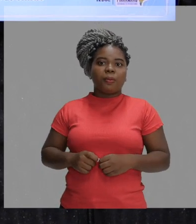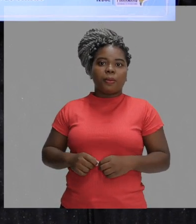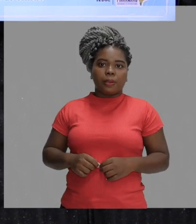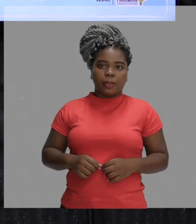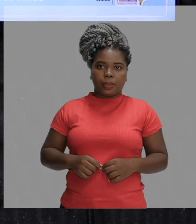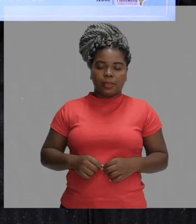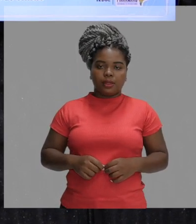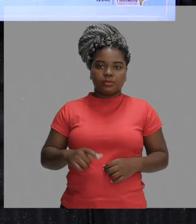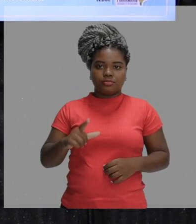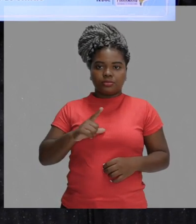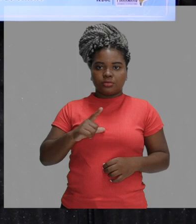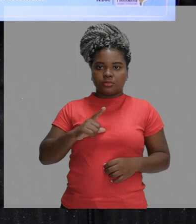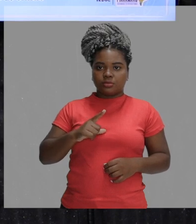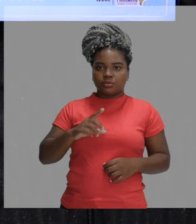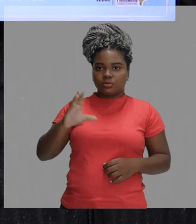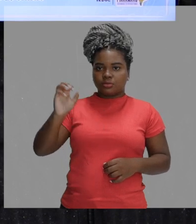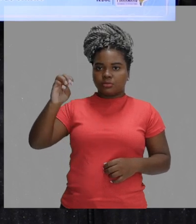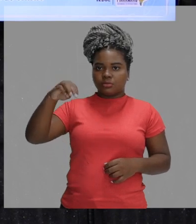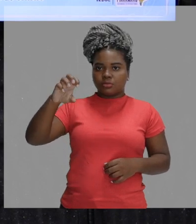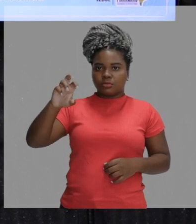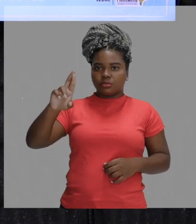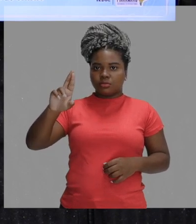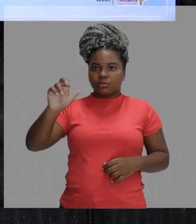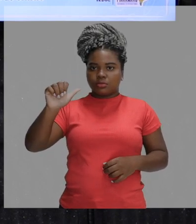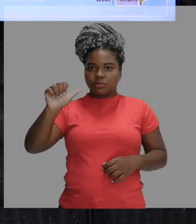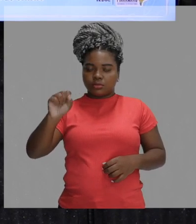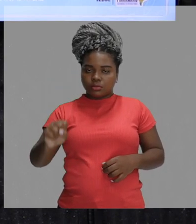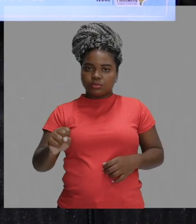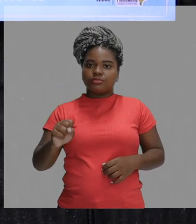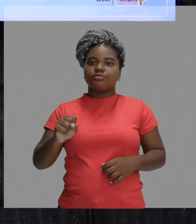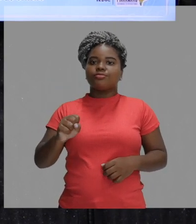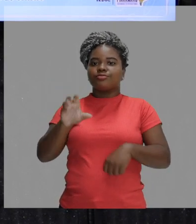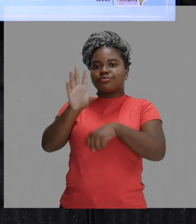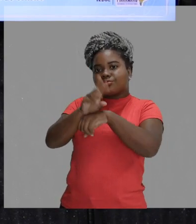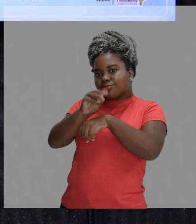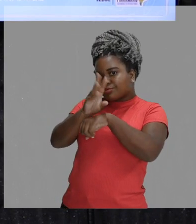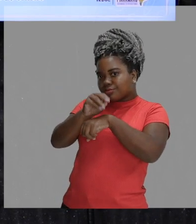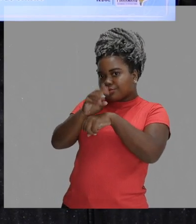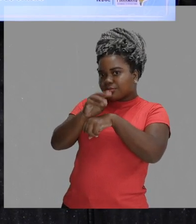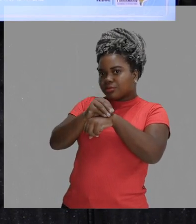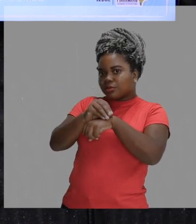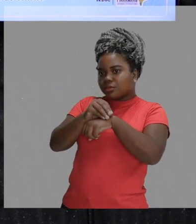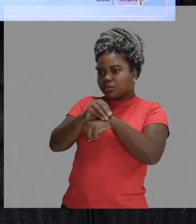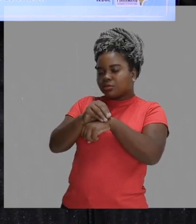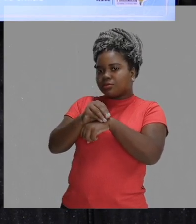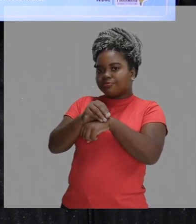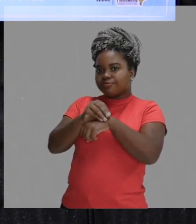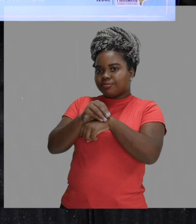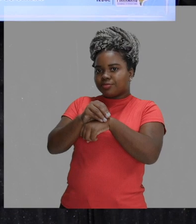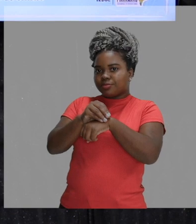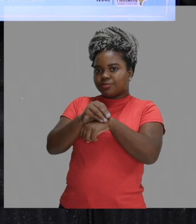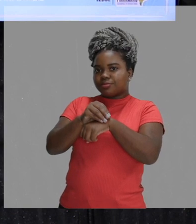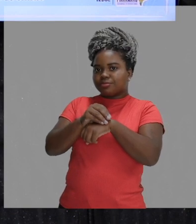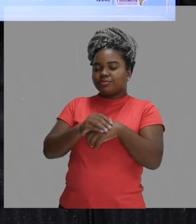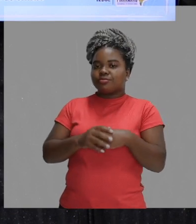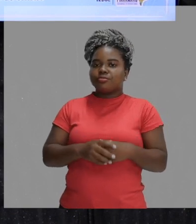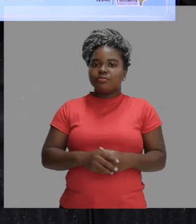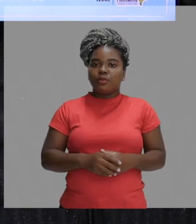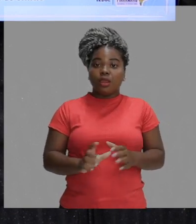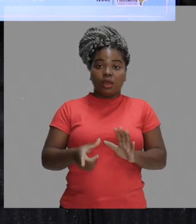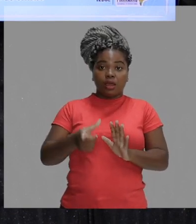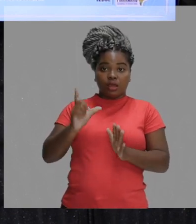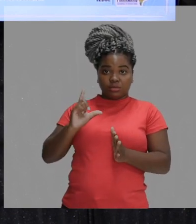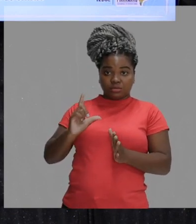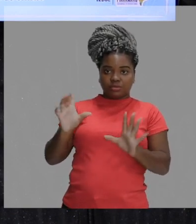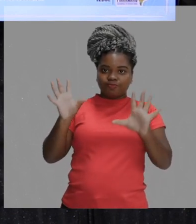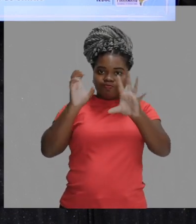Talvez você não lembre, aluno, mas antes as câmeras elas eram analógicas. Aquela câmera de filme. Vocês podem perguntar para os pais de vocês ou